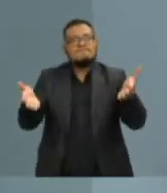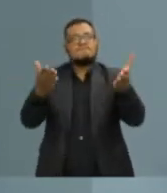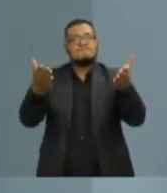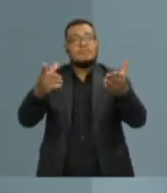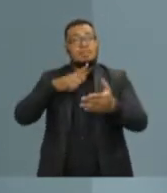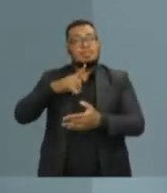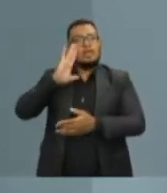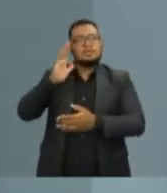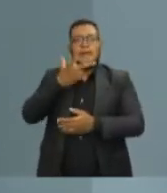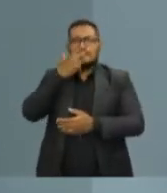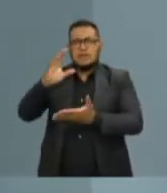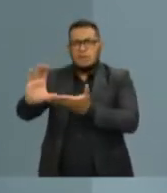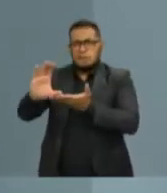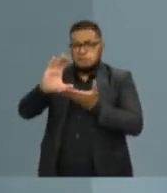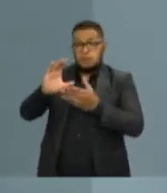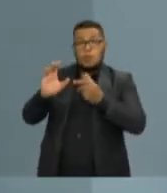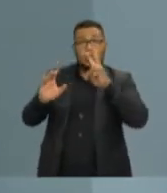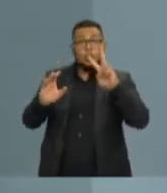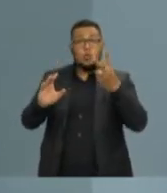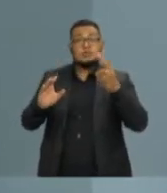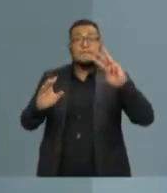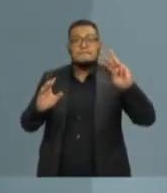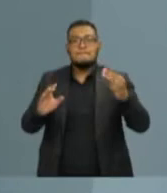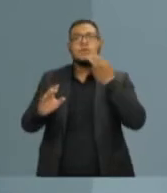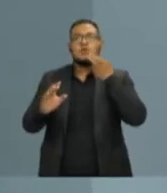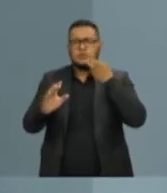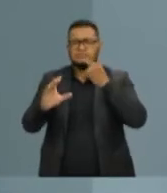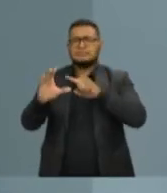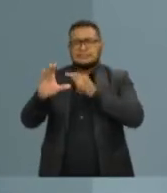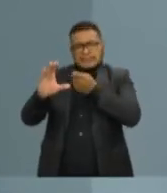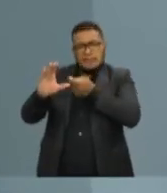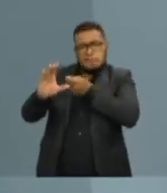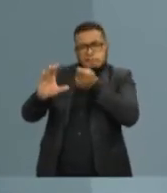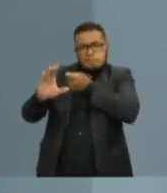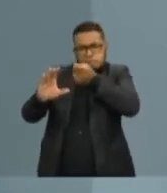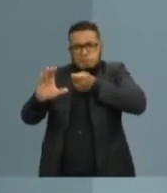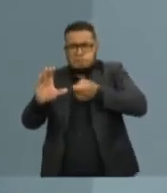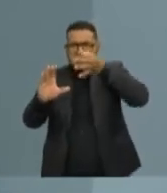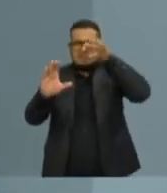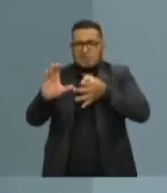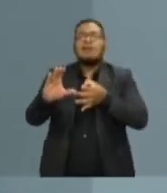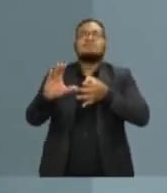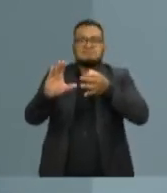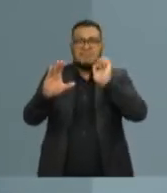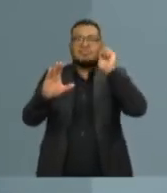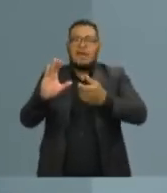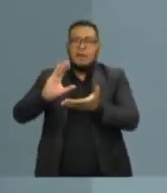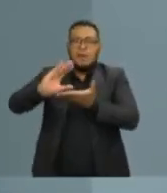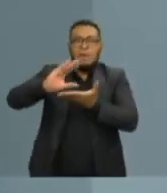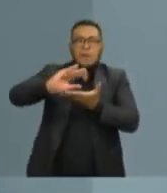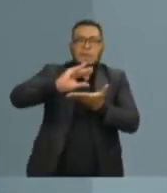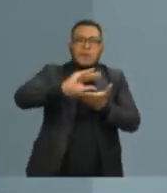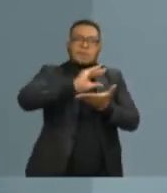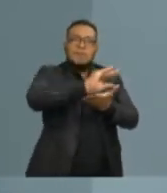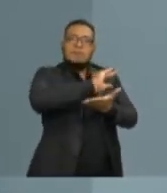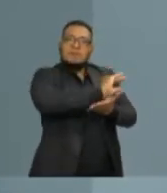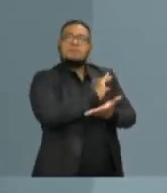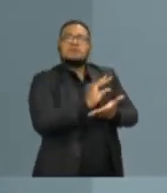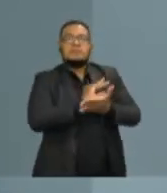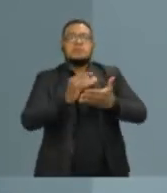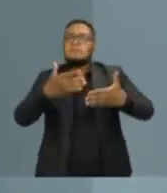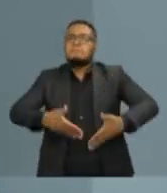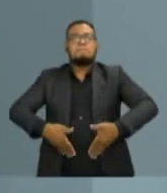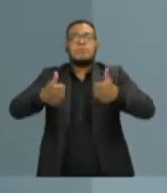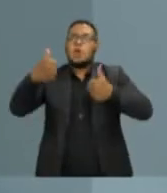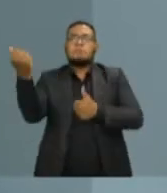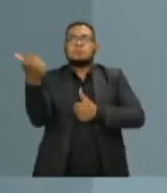quase 2 bilhões de reais, que certamente, se bem gerido e se bem cuidado, tem condição de emprestar serviços públicos muito melhores que os